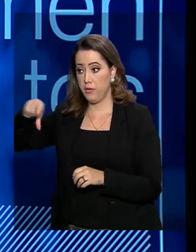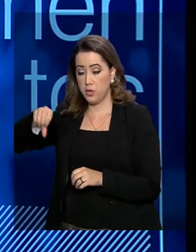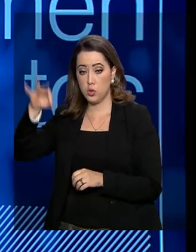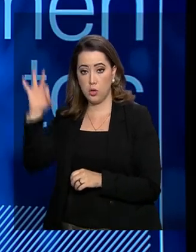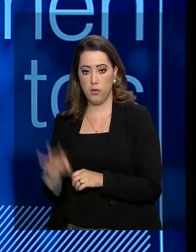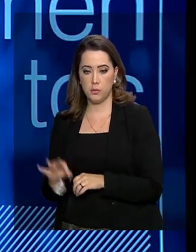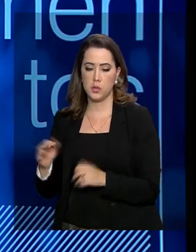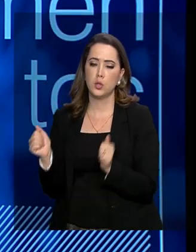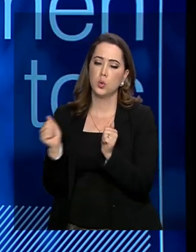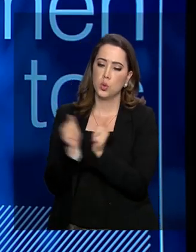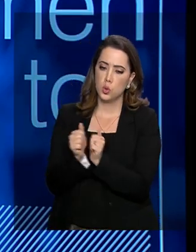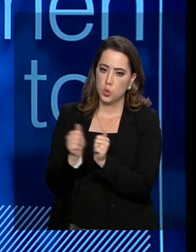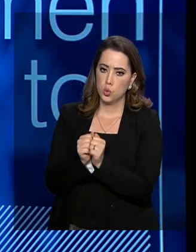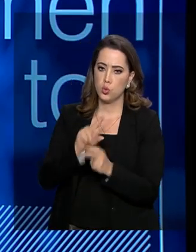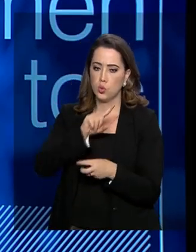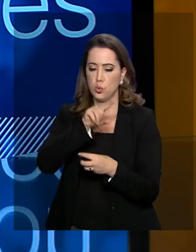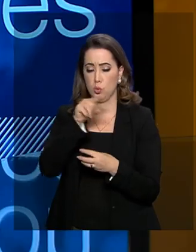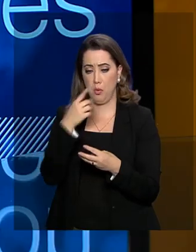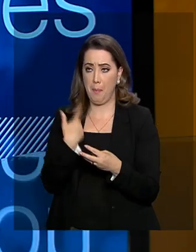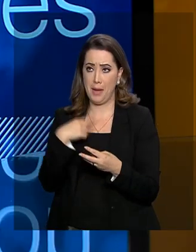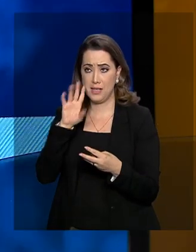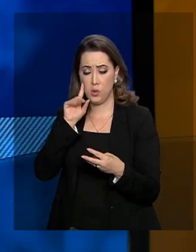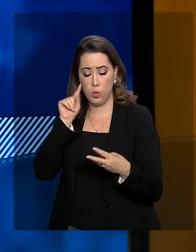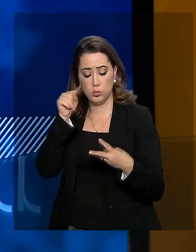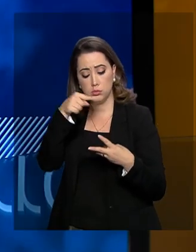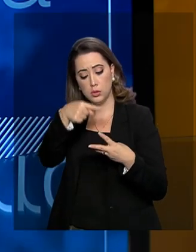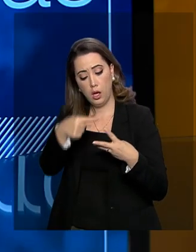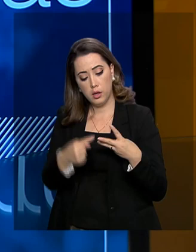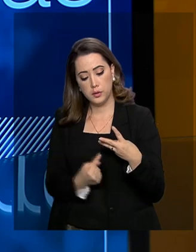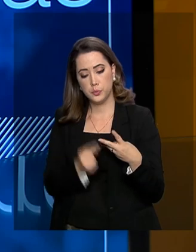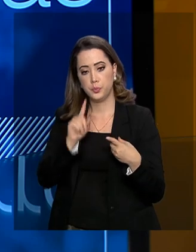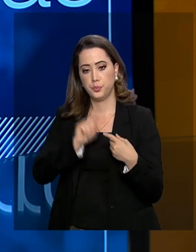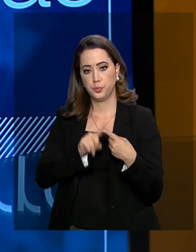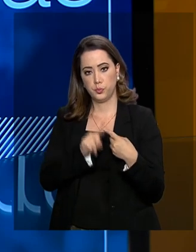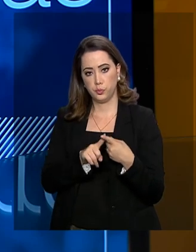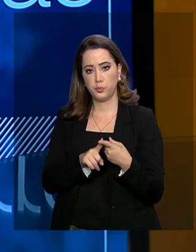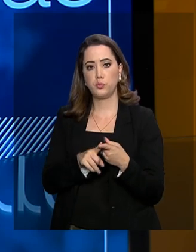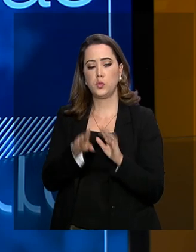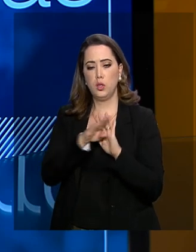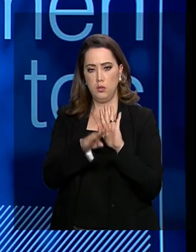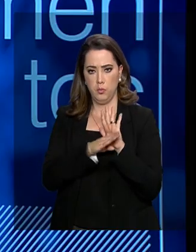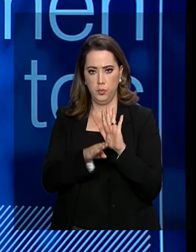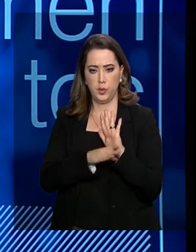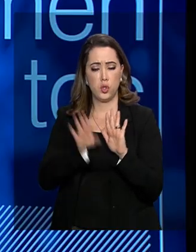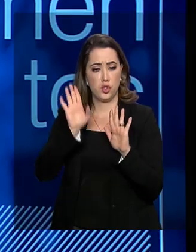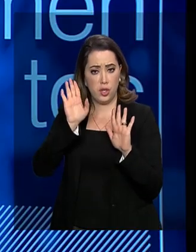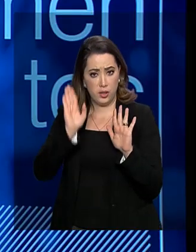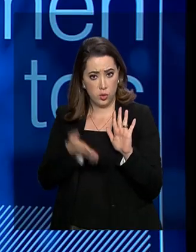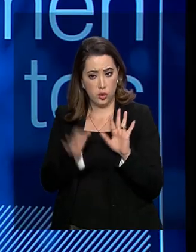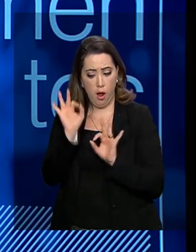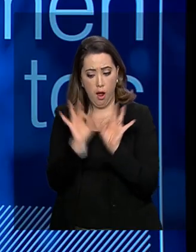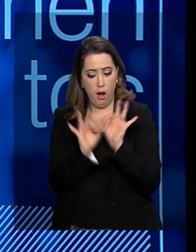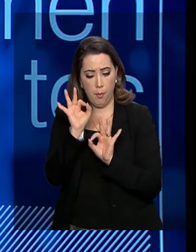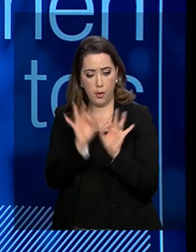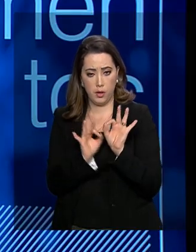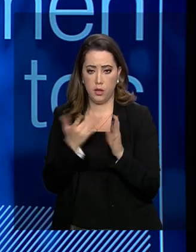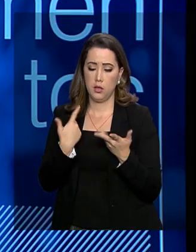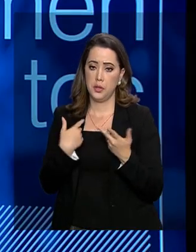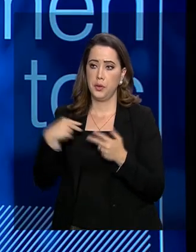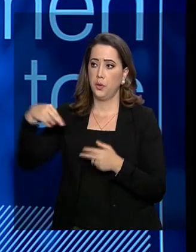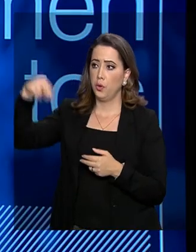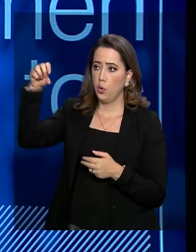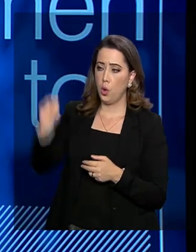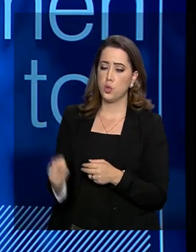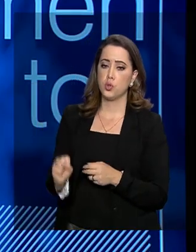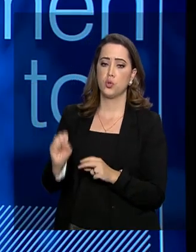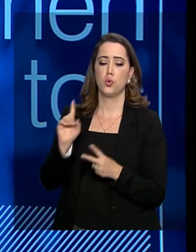Isso calçado, Paulo, em três pilares. Nossos três pilares estão calçados na concessão de projetos que já estão em elaboração, como a Norte-Sul,